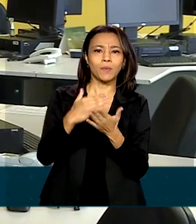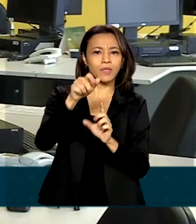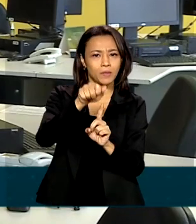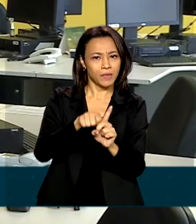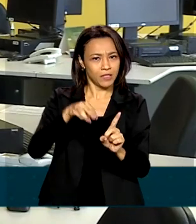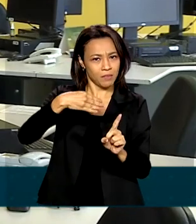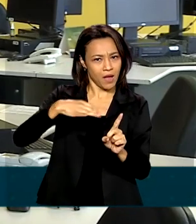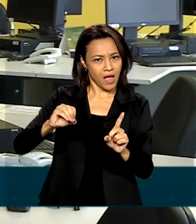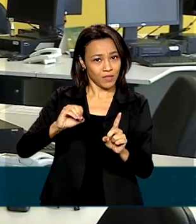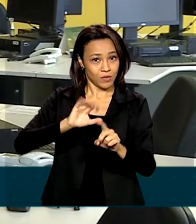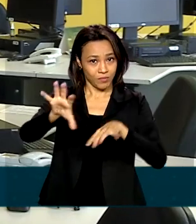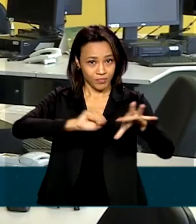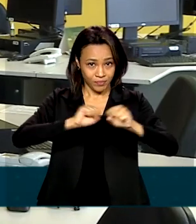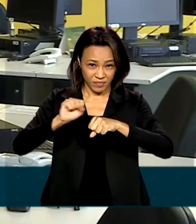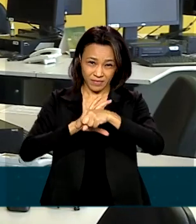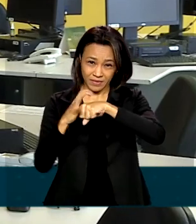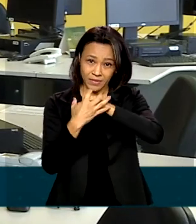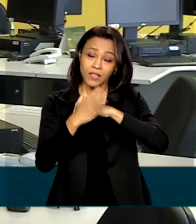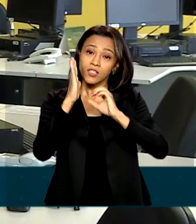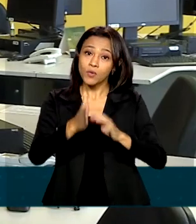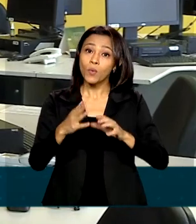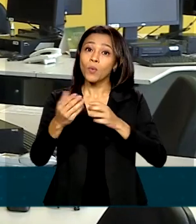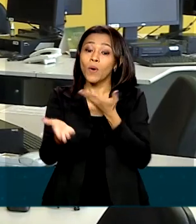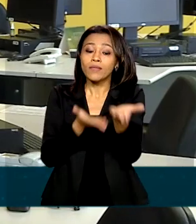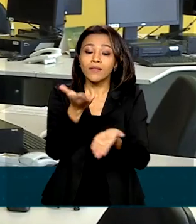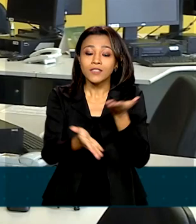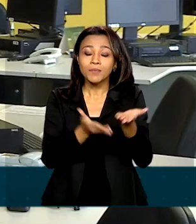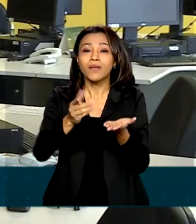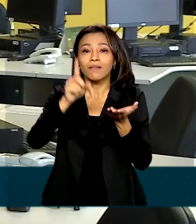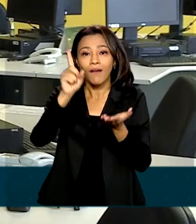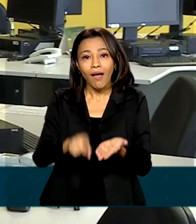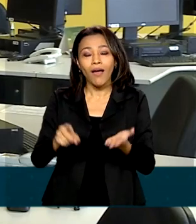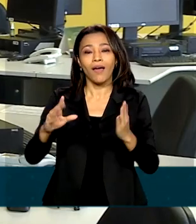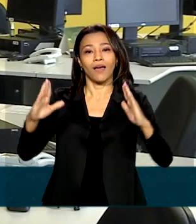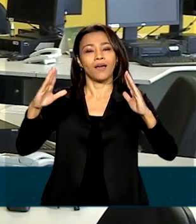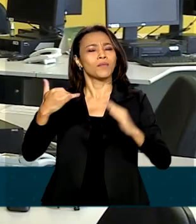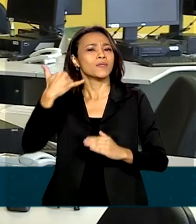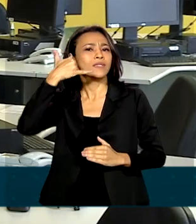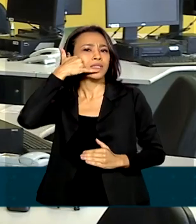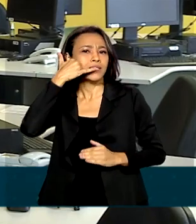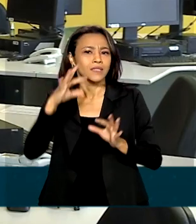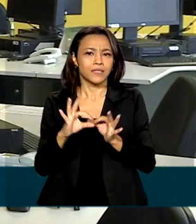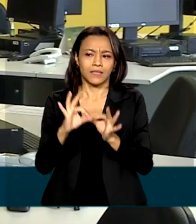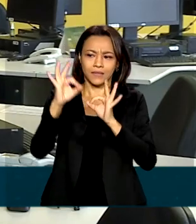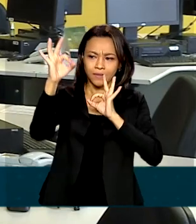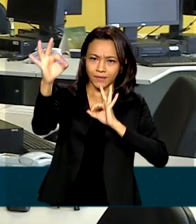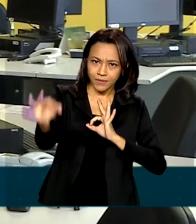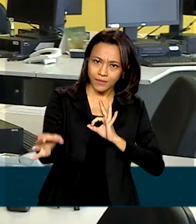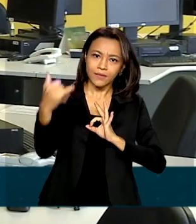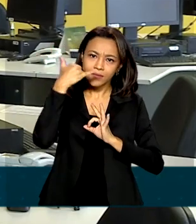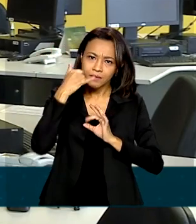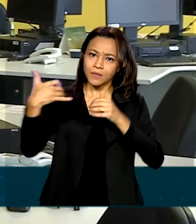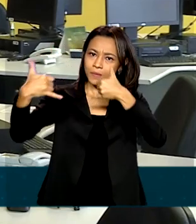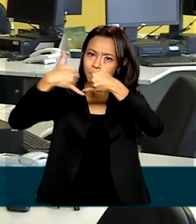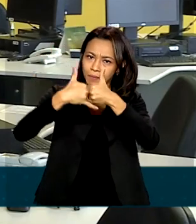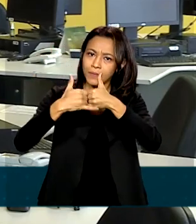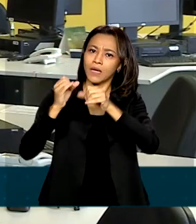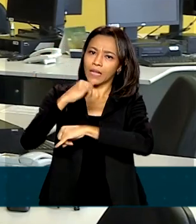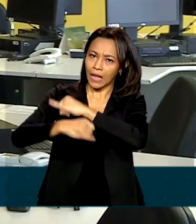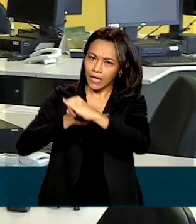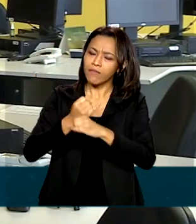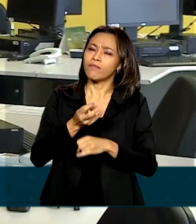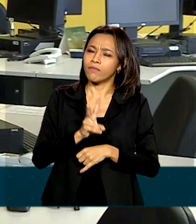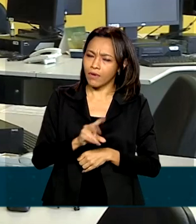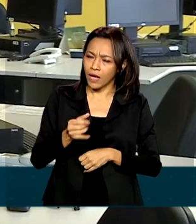em março, o atendimento está sendo feito de forma remota e esse atendimento à distância vai continuar mesmo